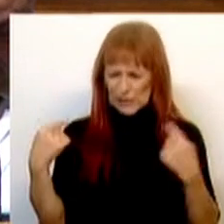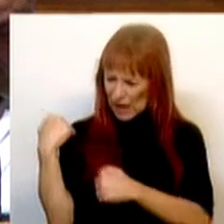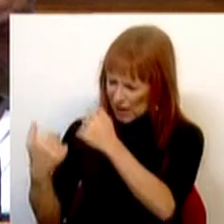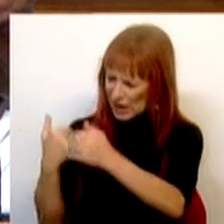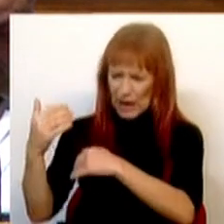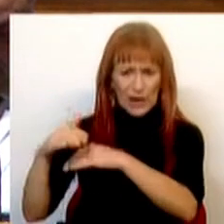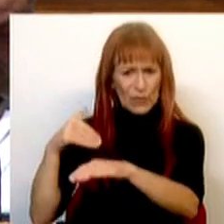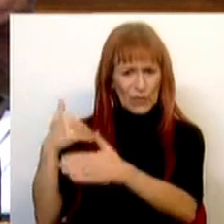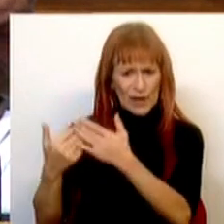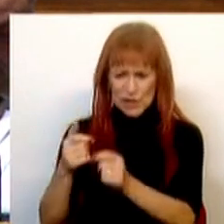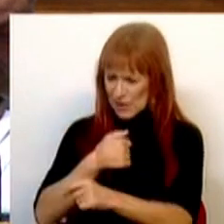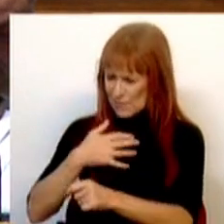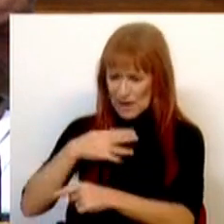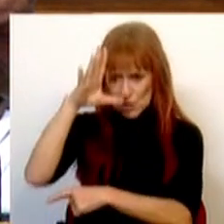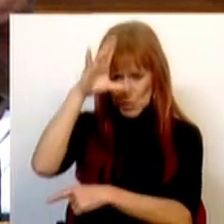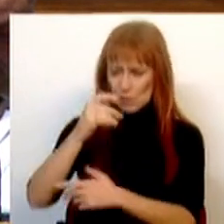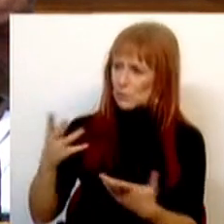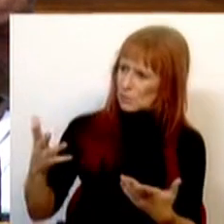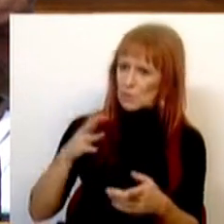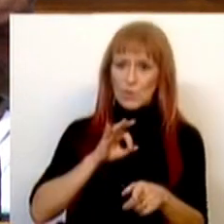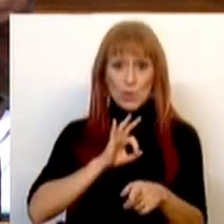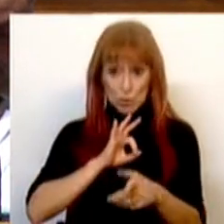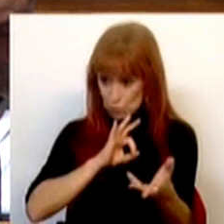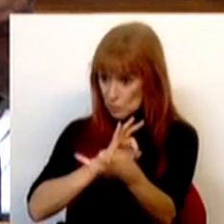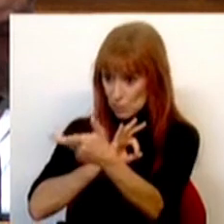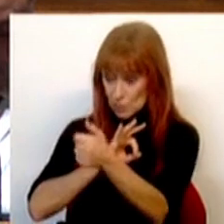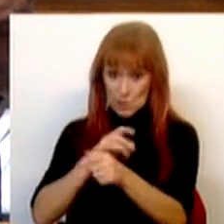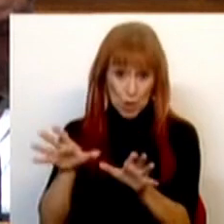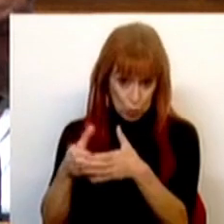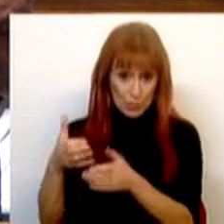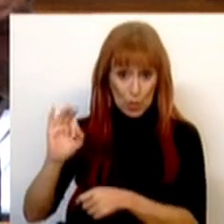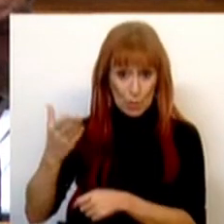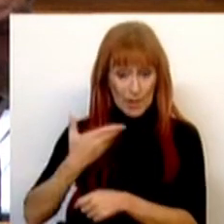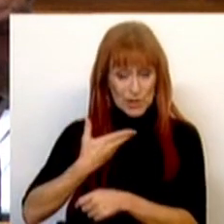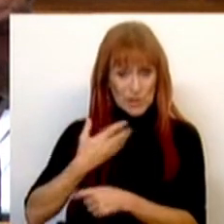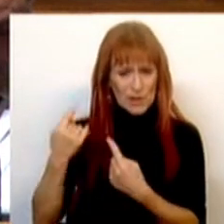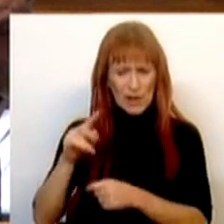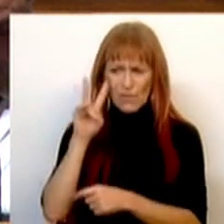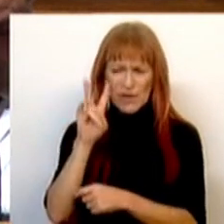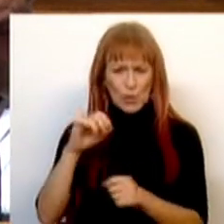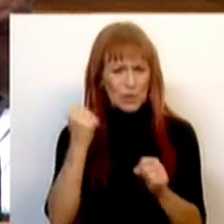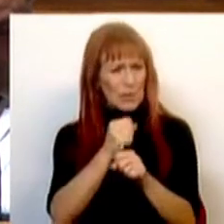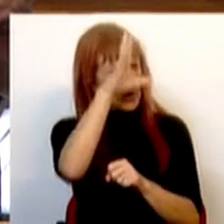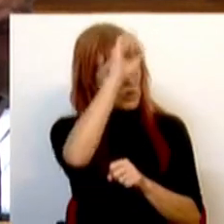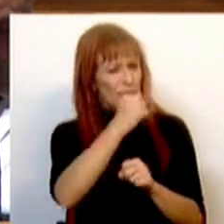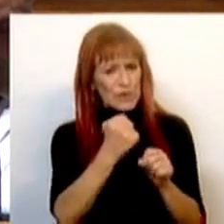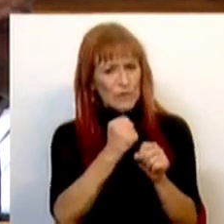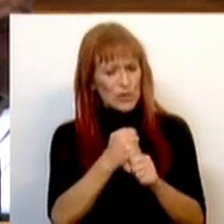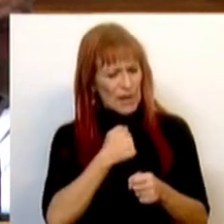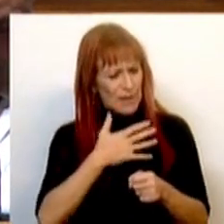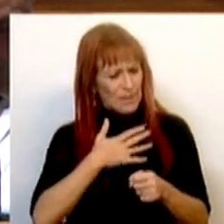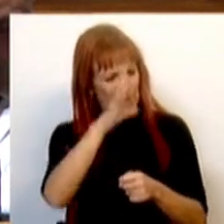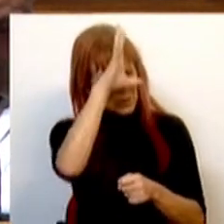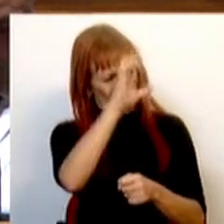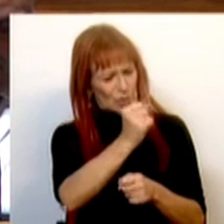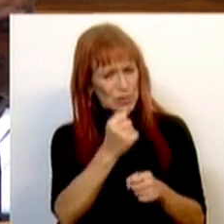vindo a ser feita das empresas públicas. Ora, os senhores da bancada, PSD, têm uma visão do papel do Estado e do funcionamento das empresas